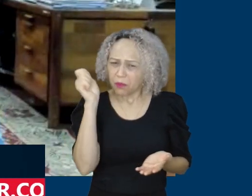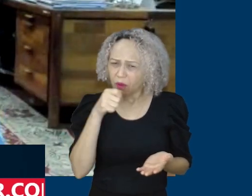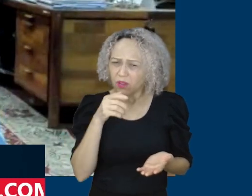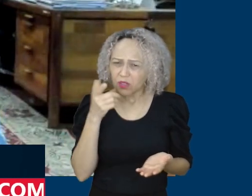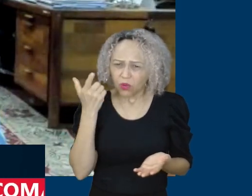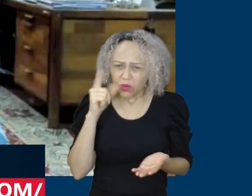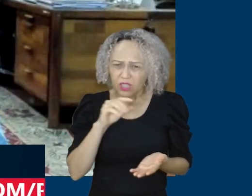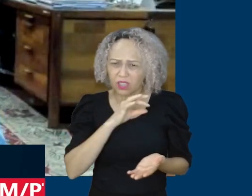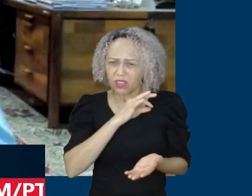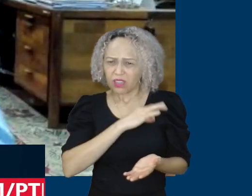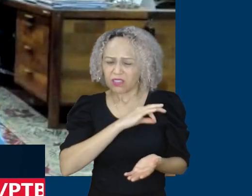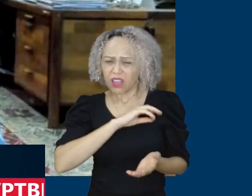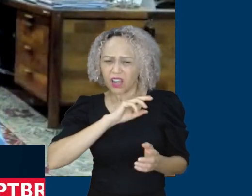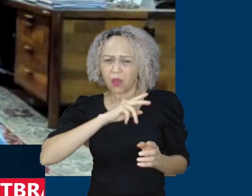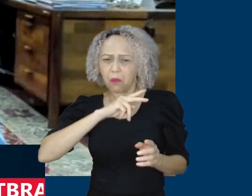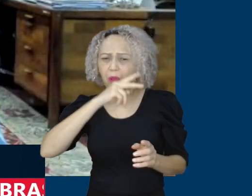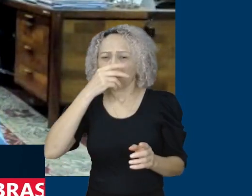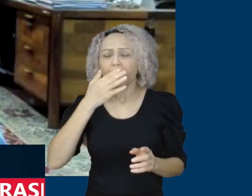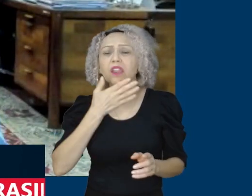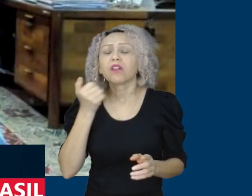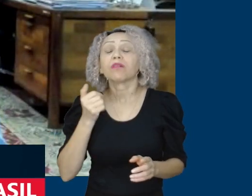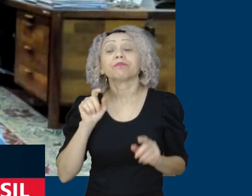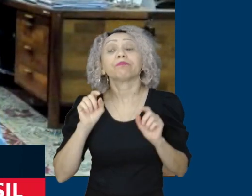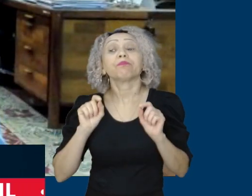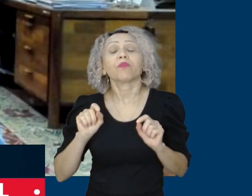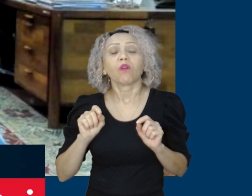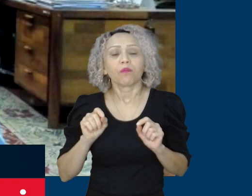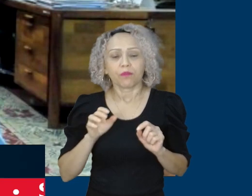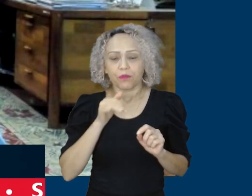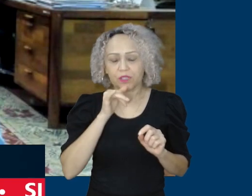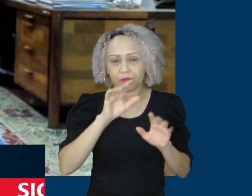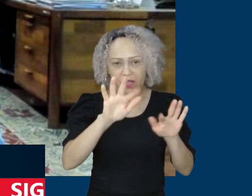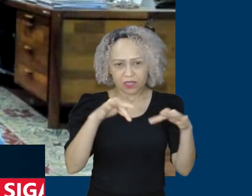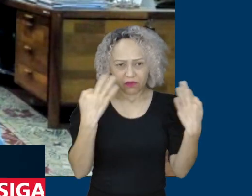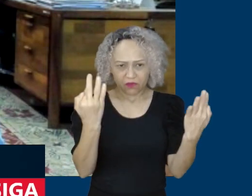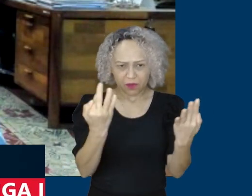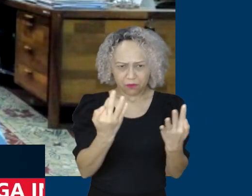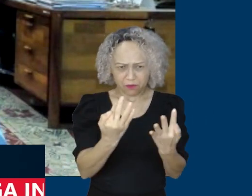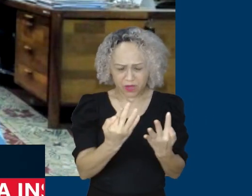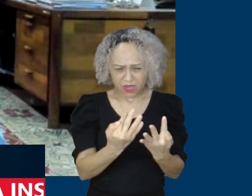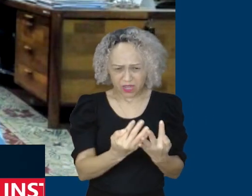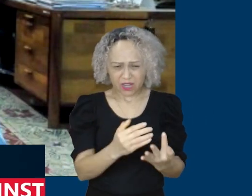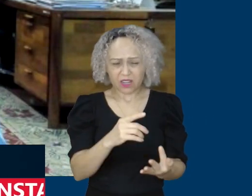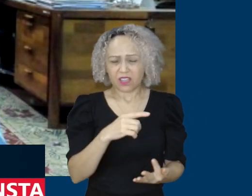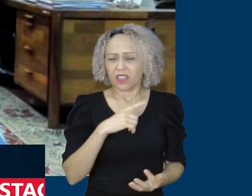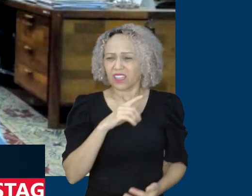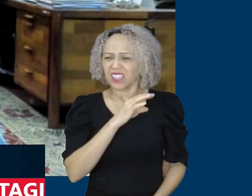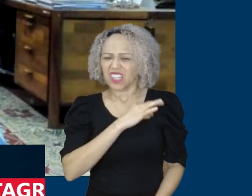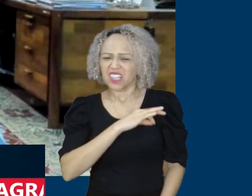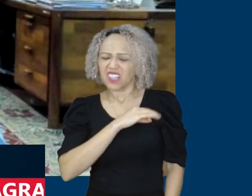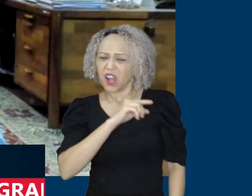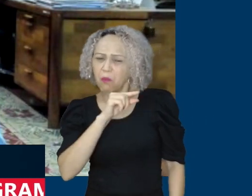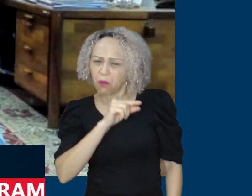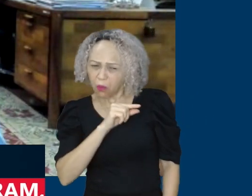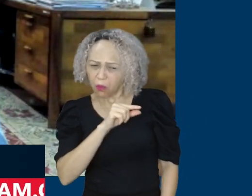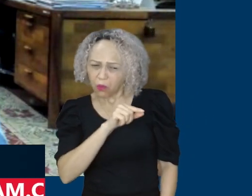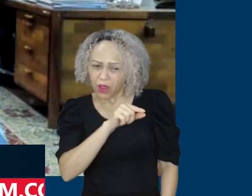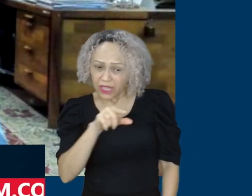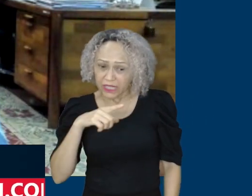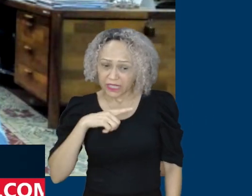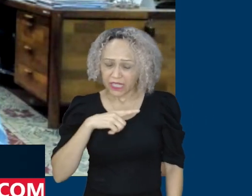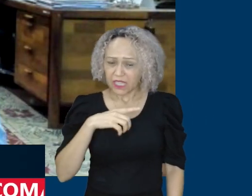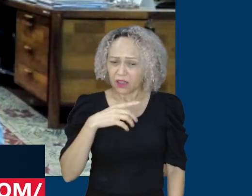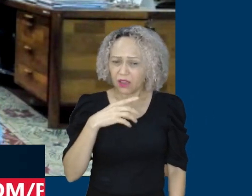garante com que as famílias de baixa renda tenham seus filhos entrando na faculdade, entrando na